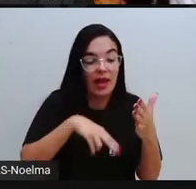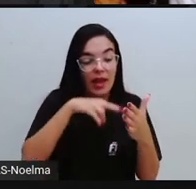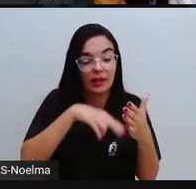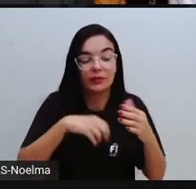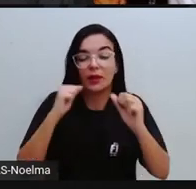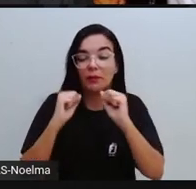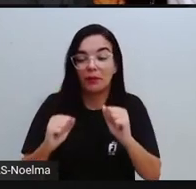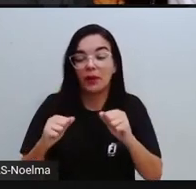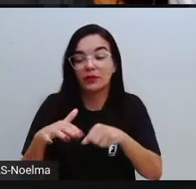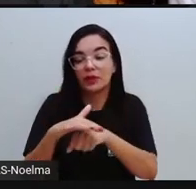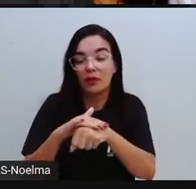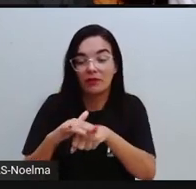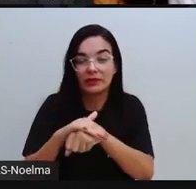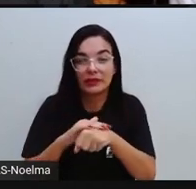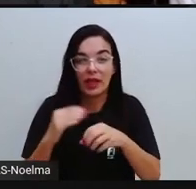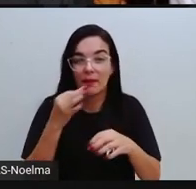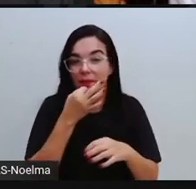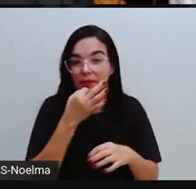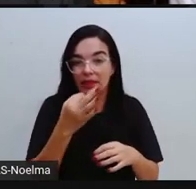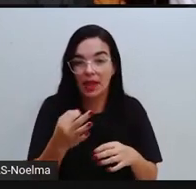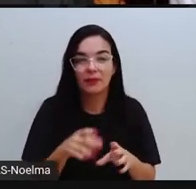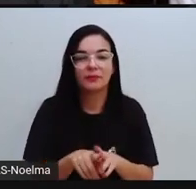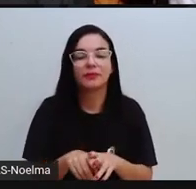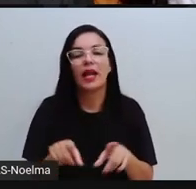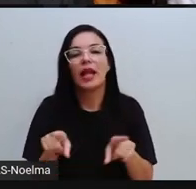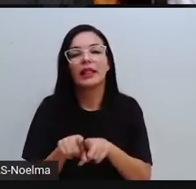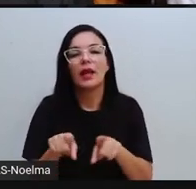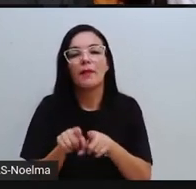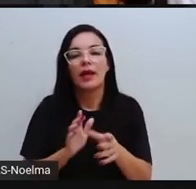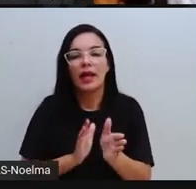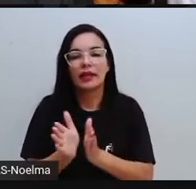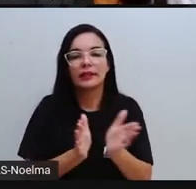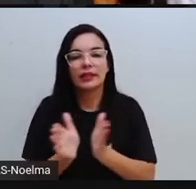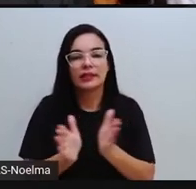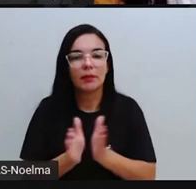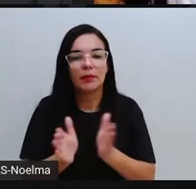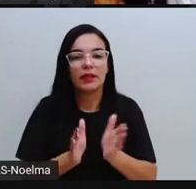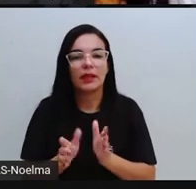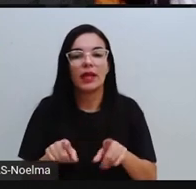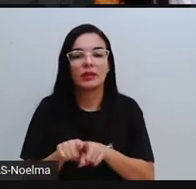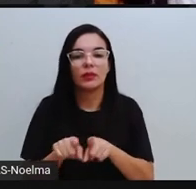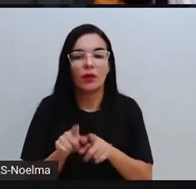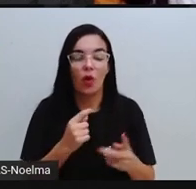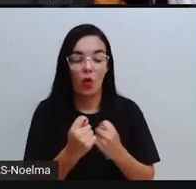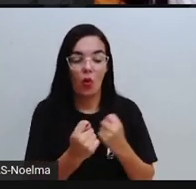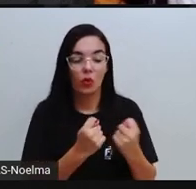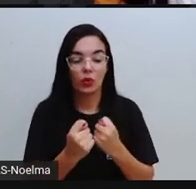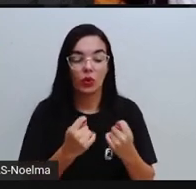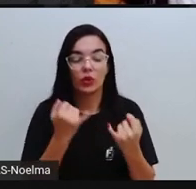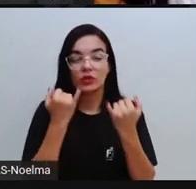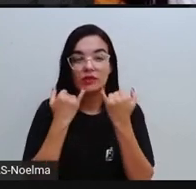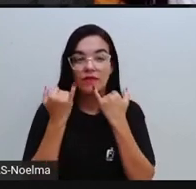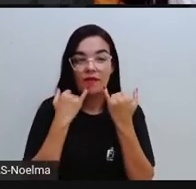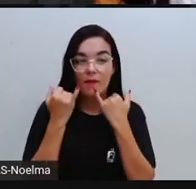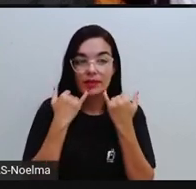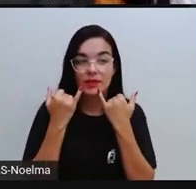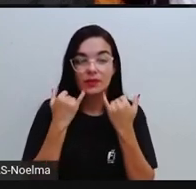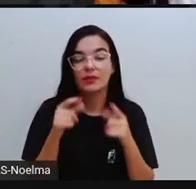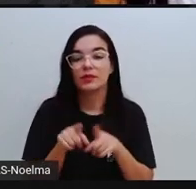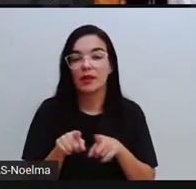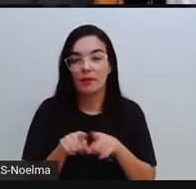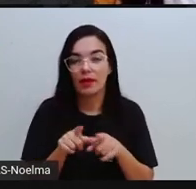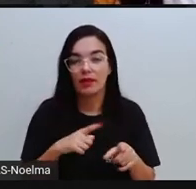conteúdo, acessibilidade, controle de dados e de informações, também se vai ter através do jornal, o